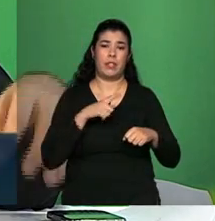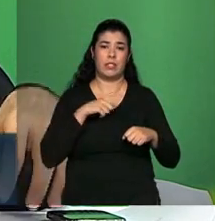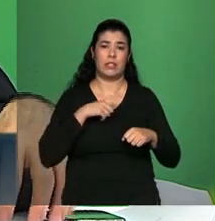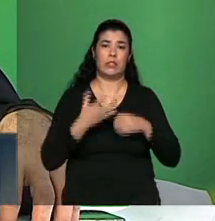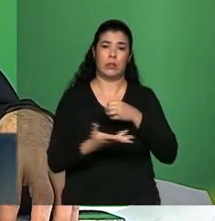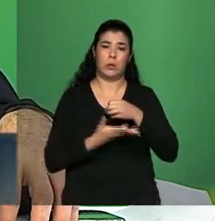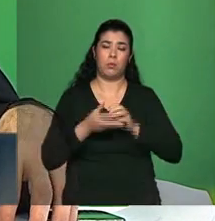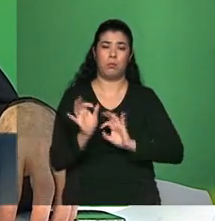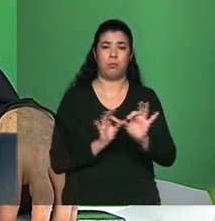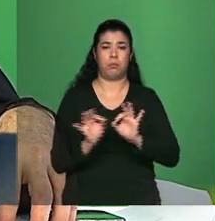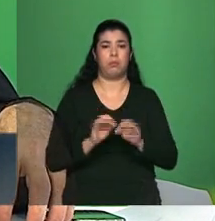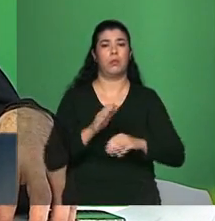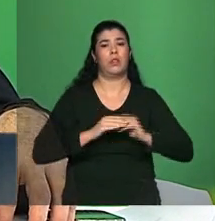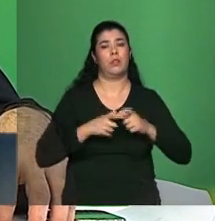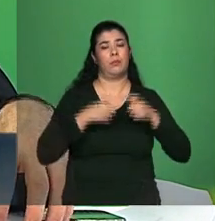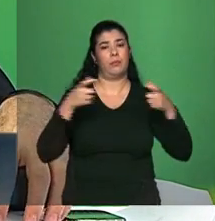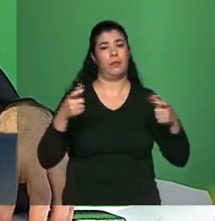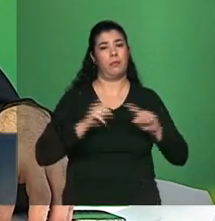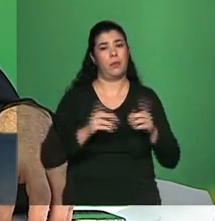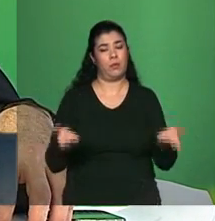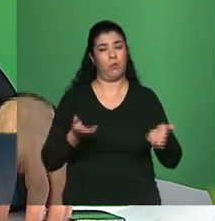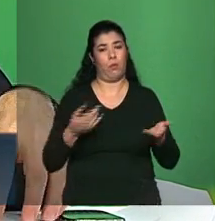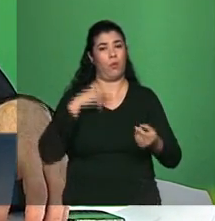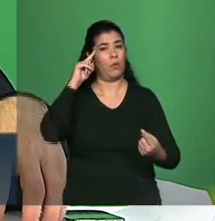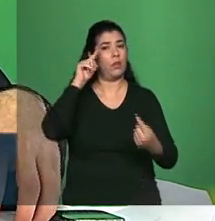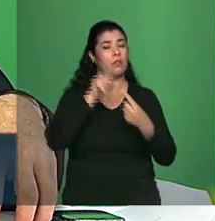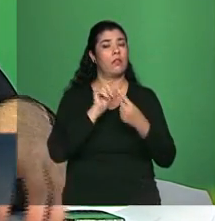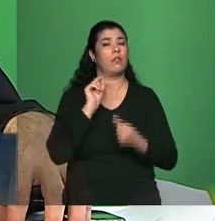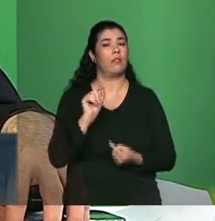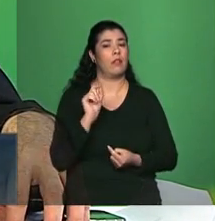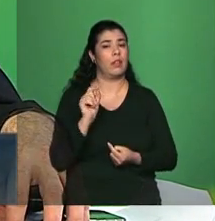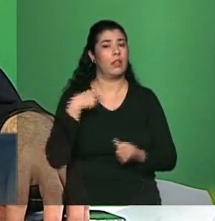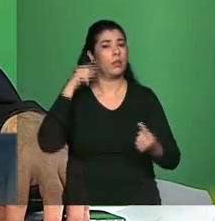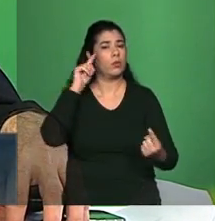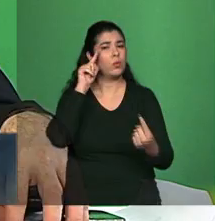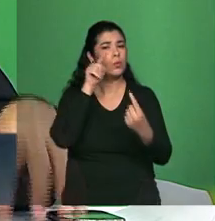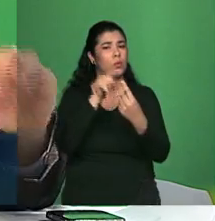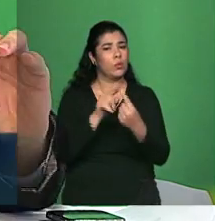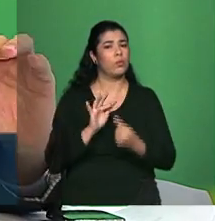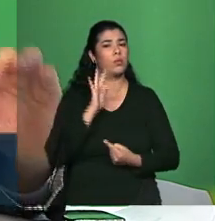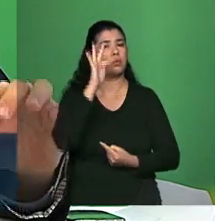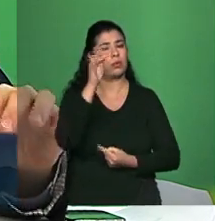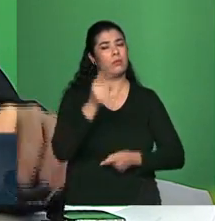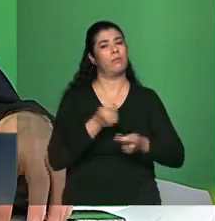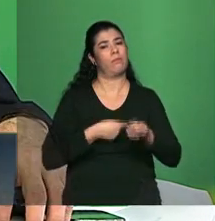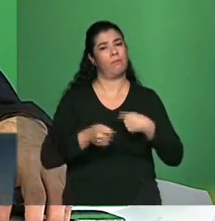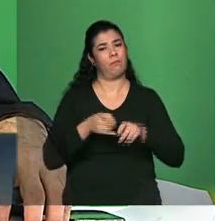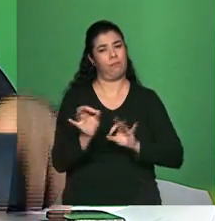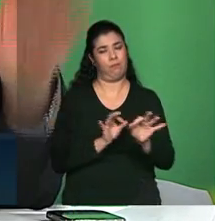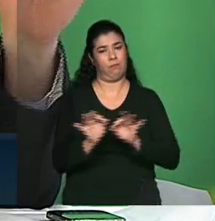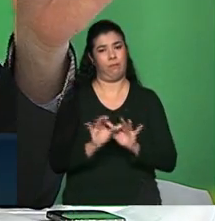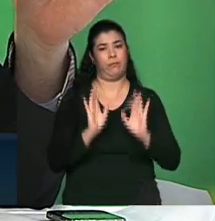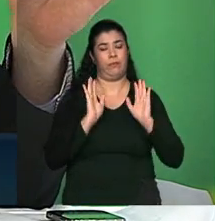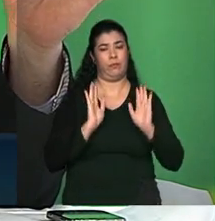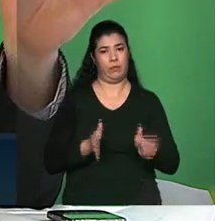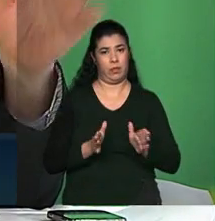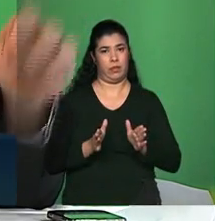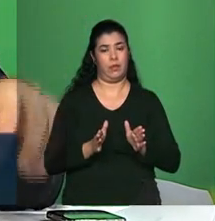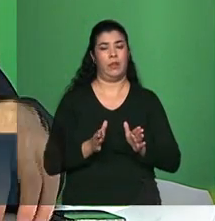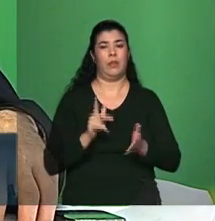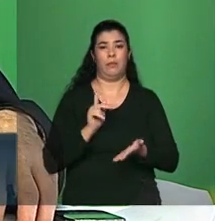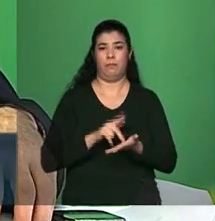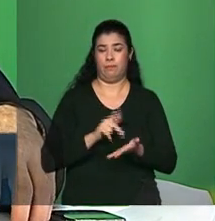muito maior mas hoje nós temos algo que dá um rumo para a economia muito sólido esta